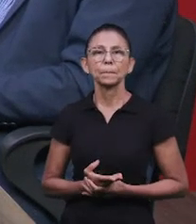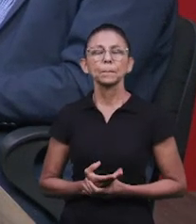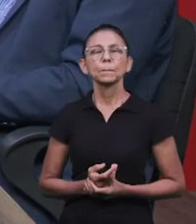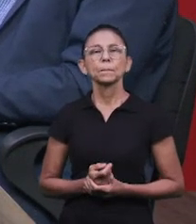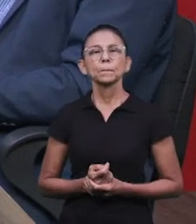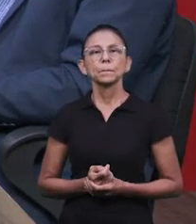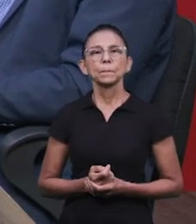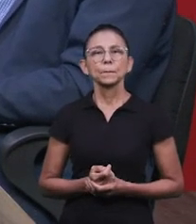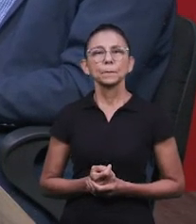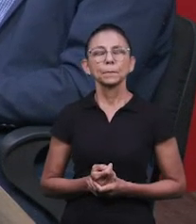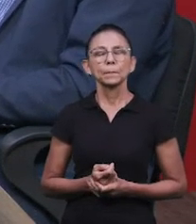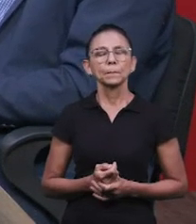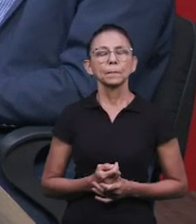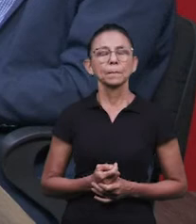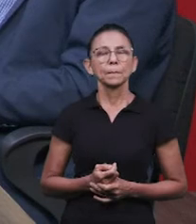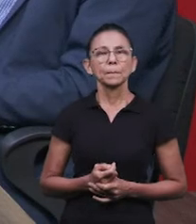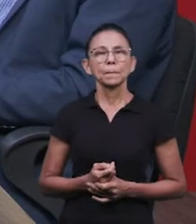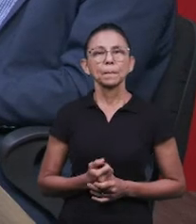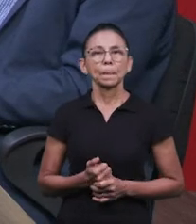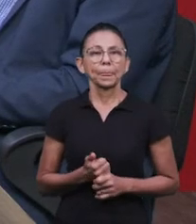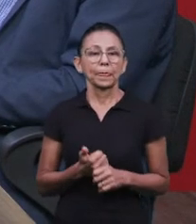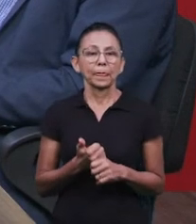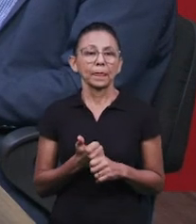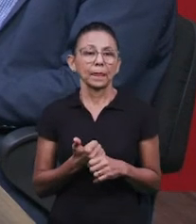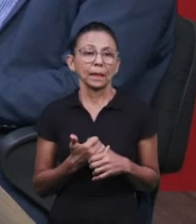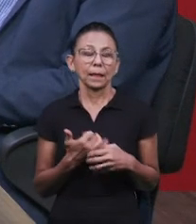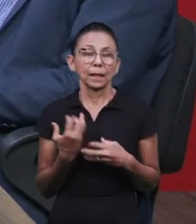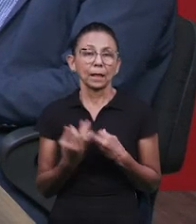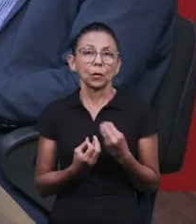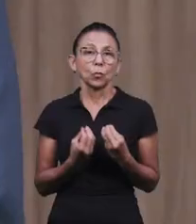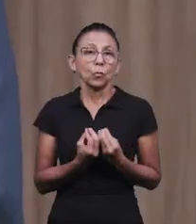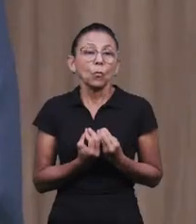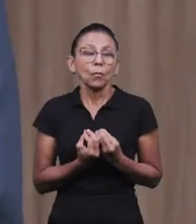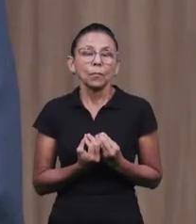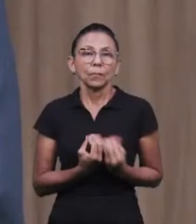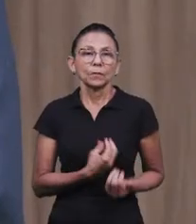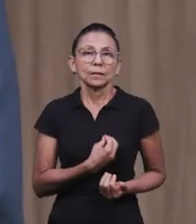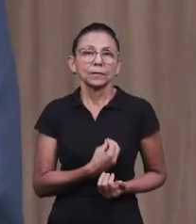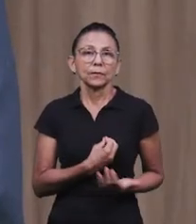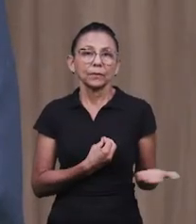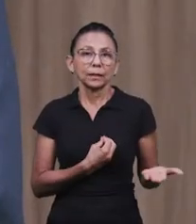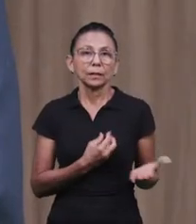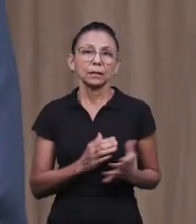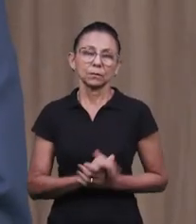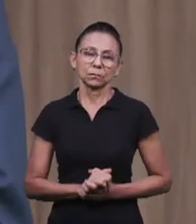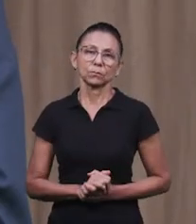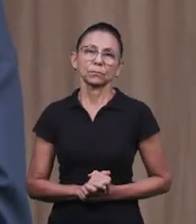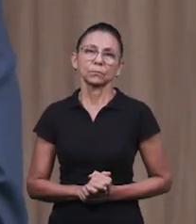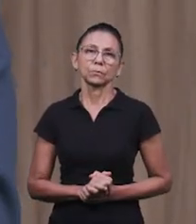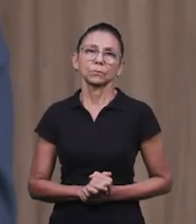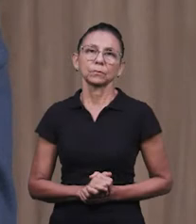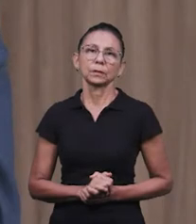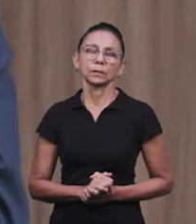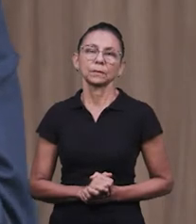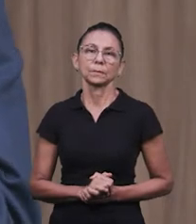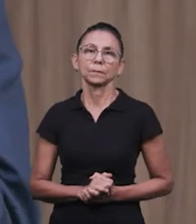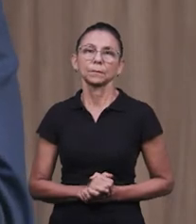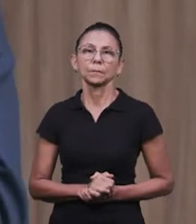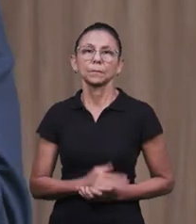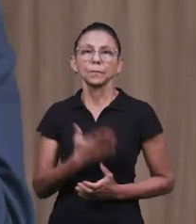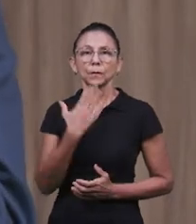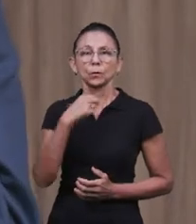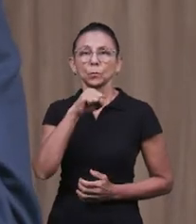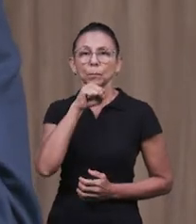bíblicamente essas coisas, essas coisas, como é que traz negatividade para a nossa vida espiritual, o pai tem que criar essa